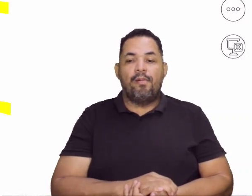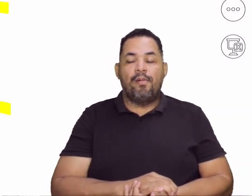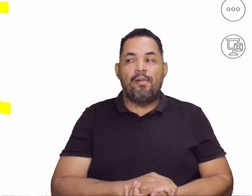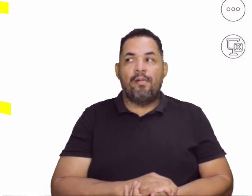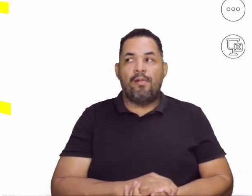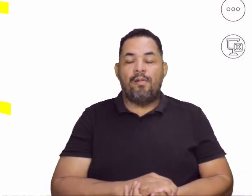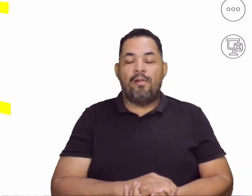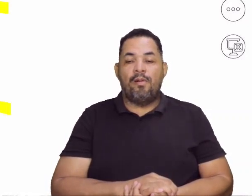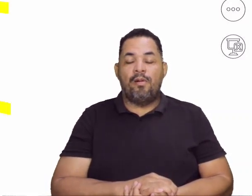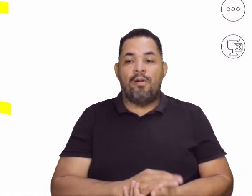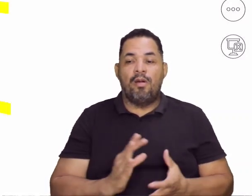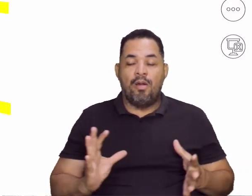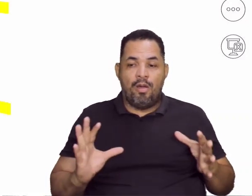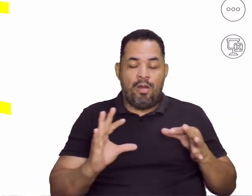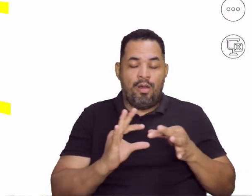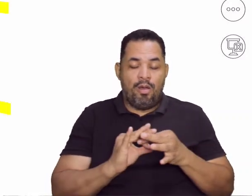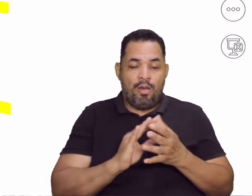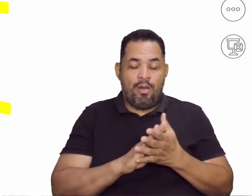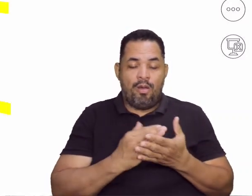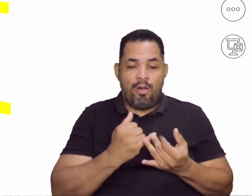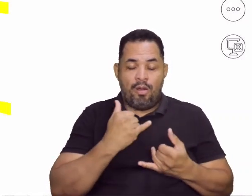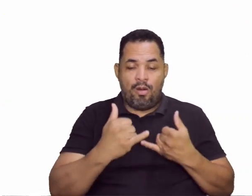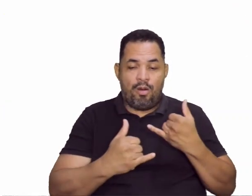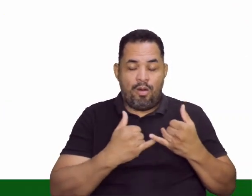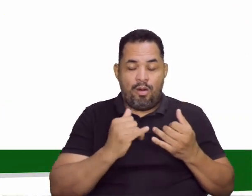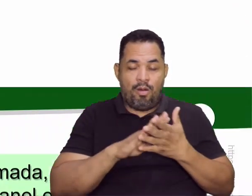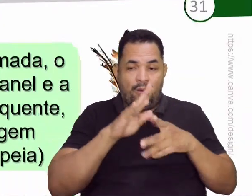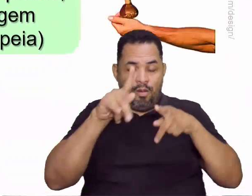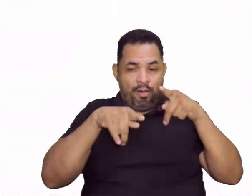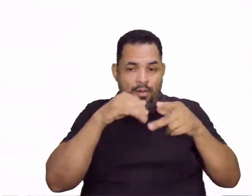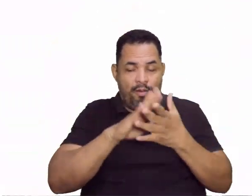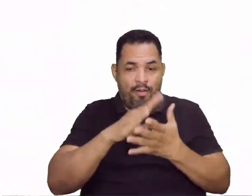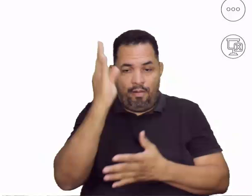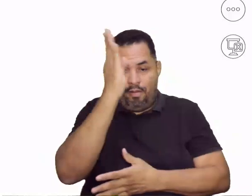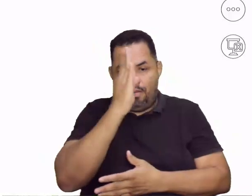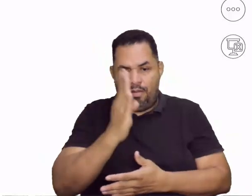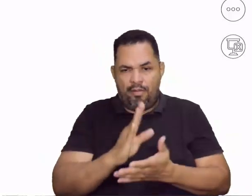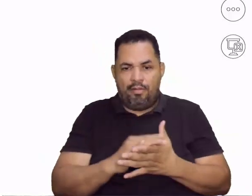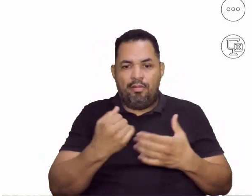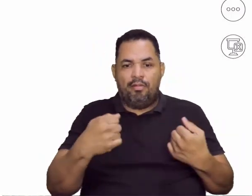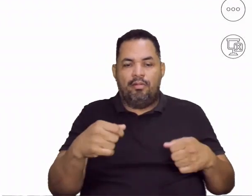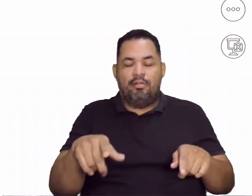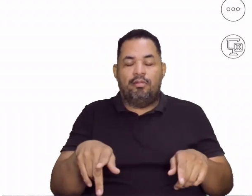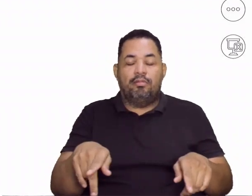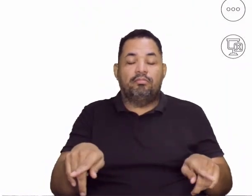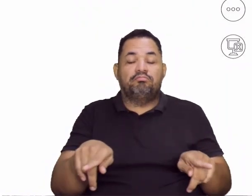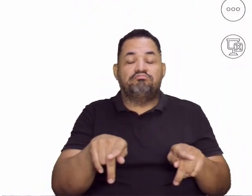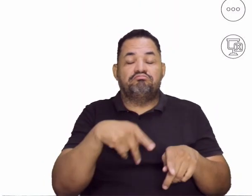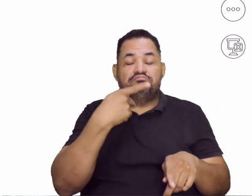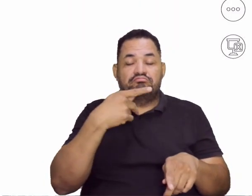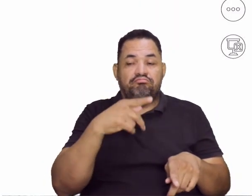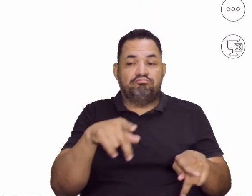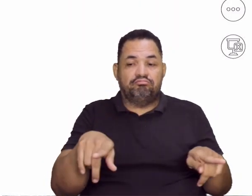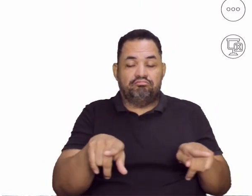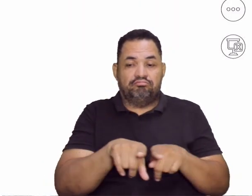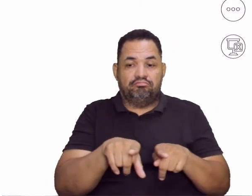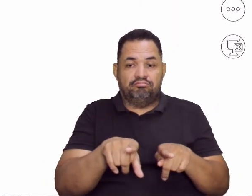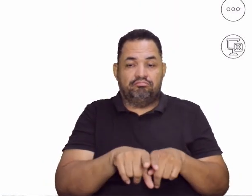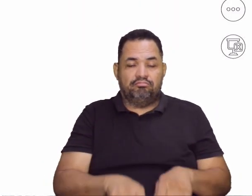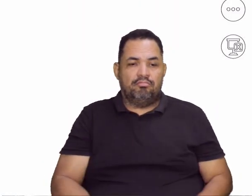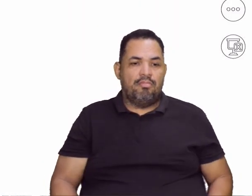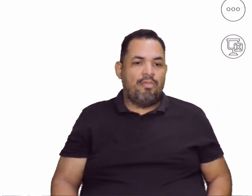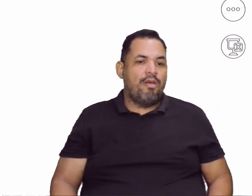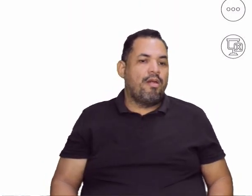Dentro do contexto de jogos populares no Brasil, eu poderia aqui citar para vocês. Olha só.